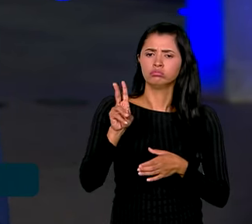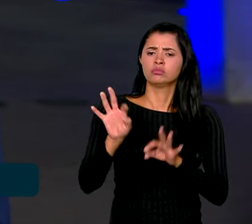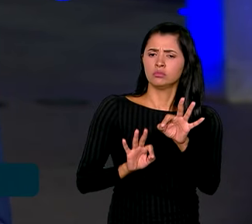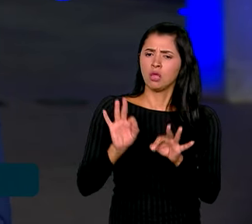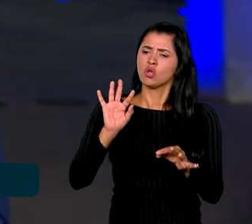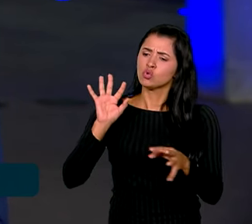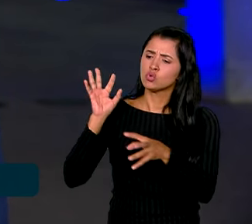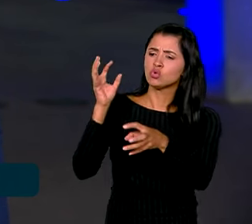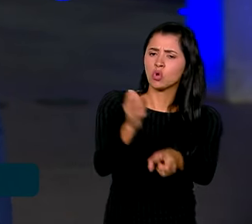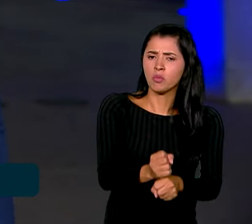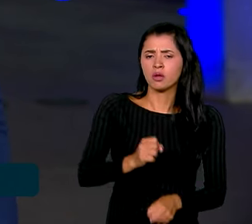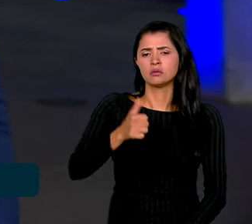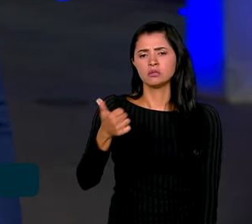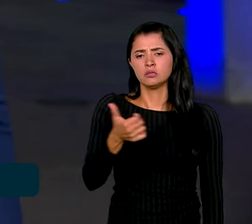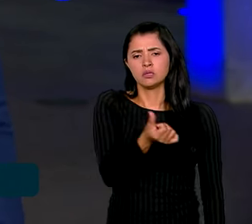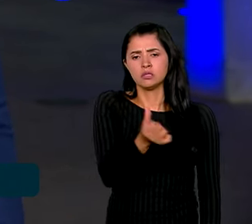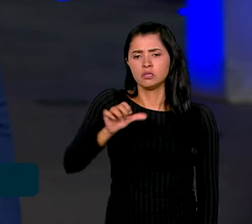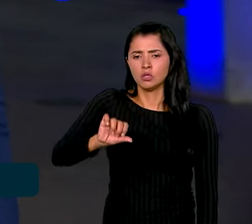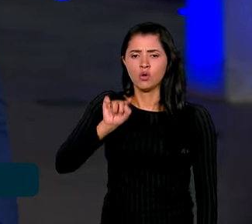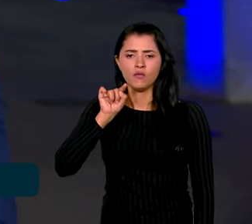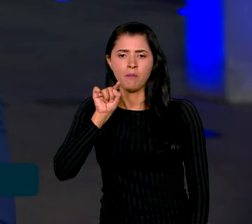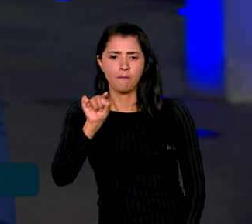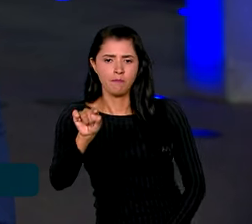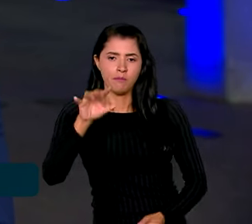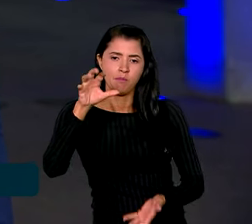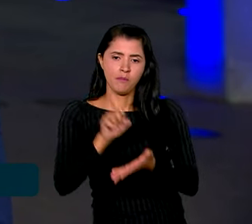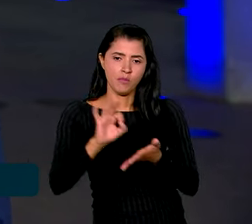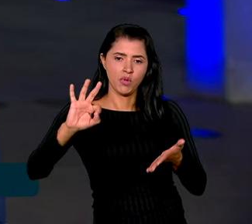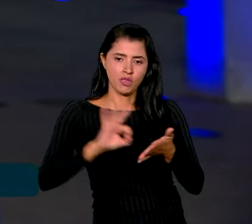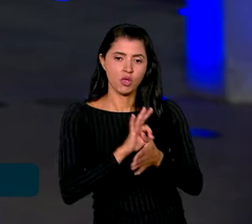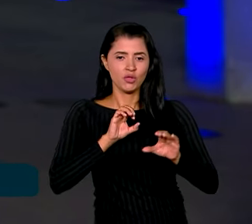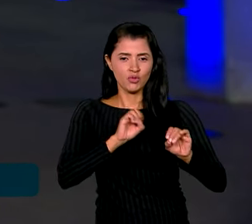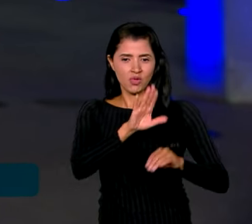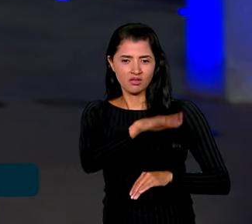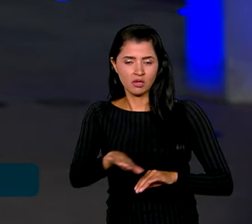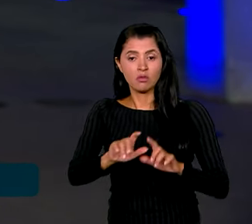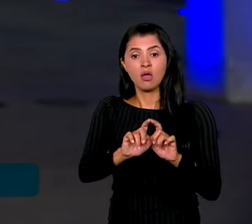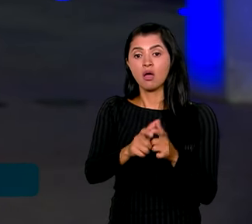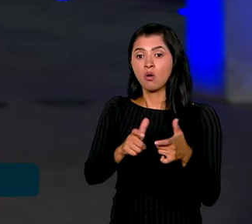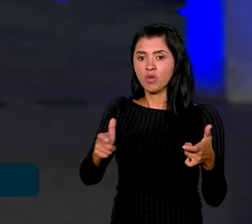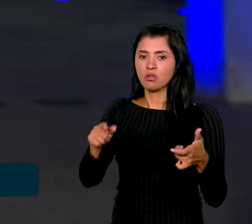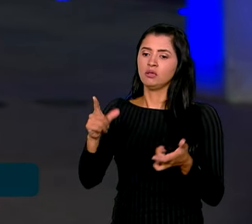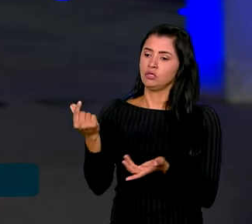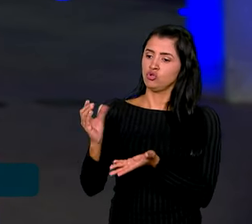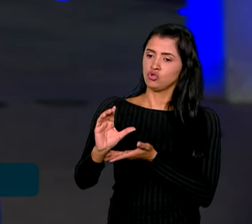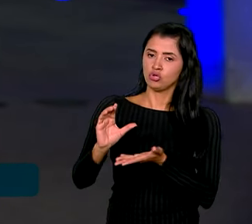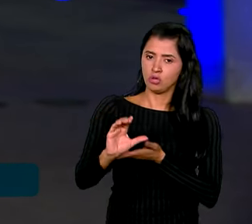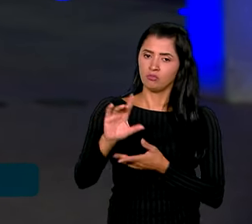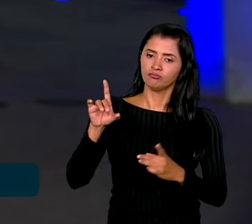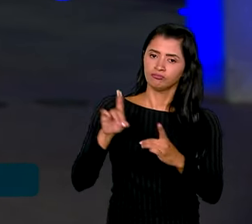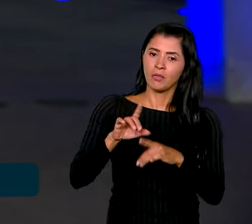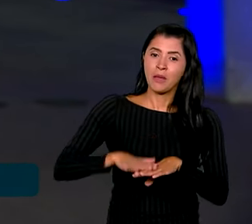totalidade de 169 mil matrículas na educação infantil, ampliar os recursos financeiros para atender